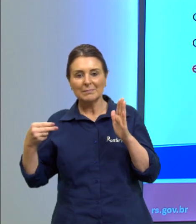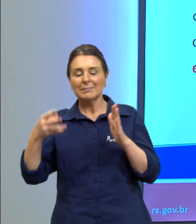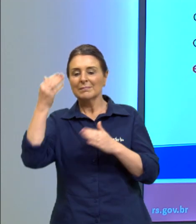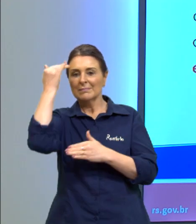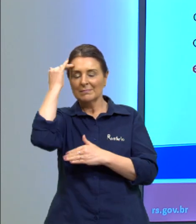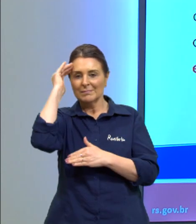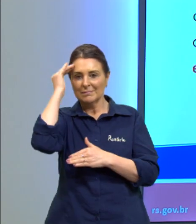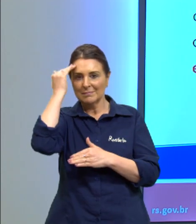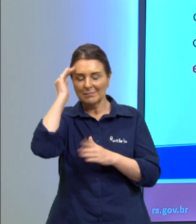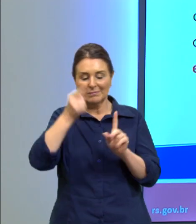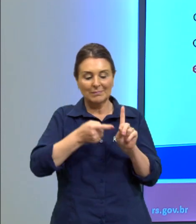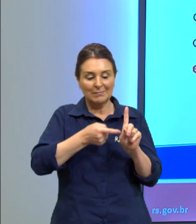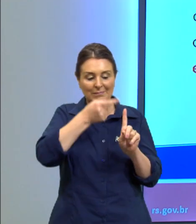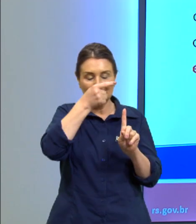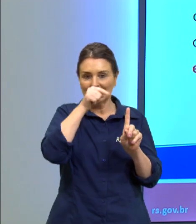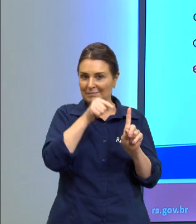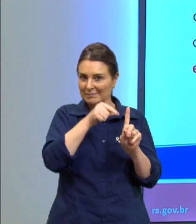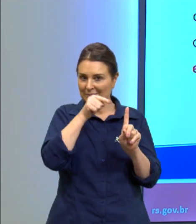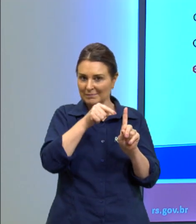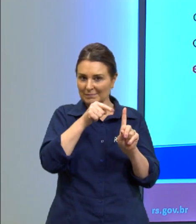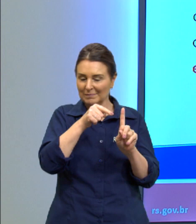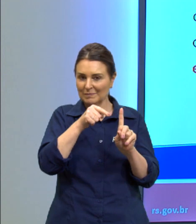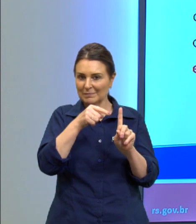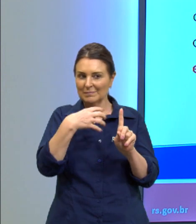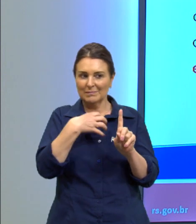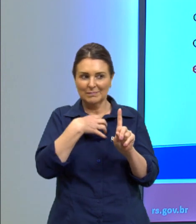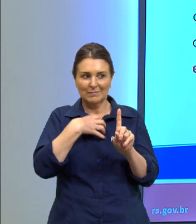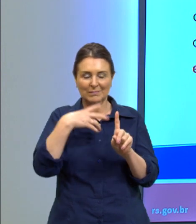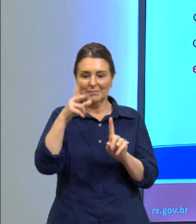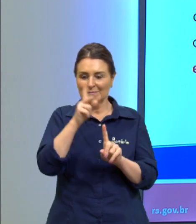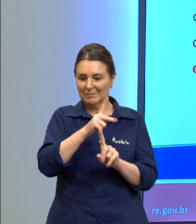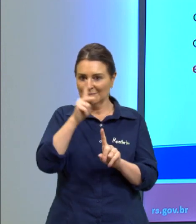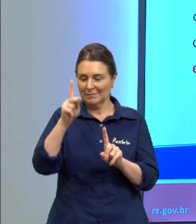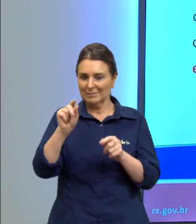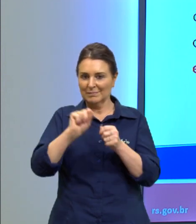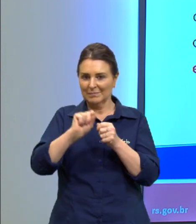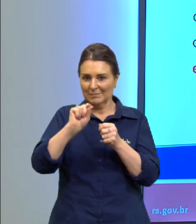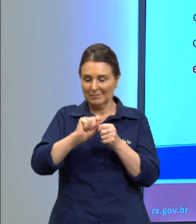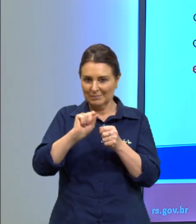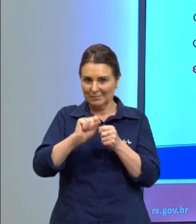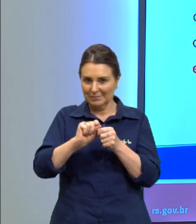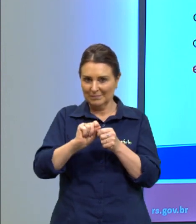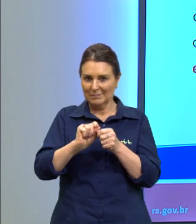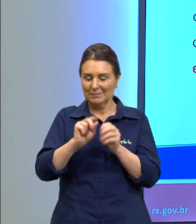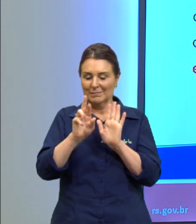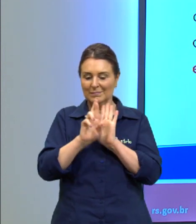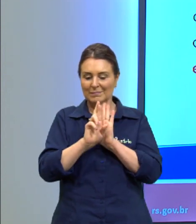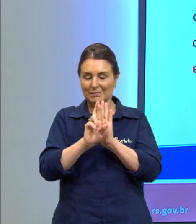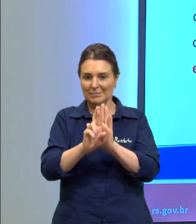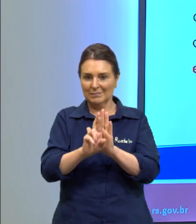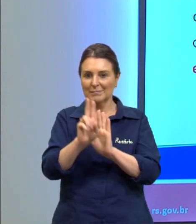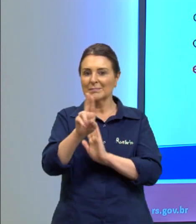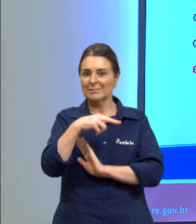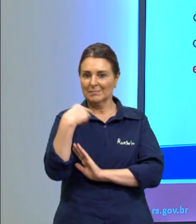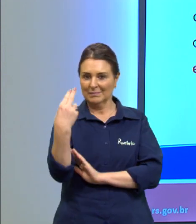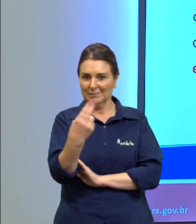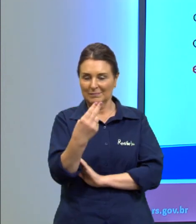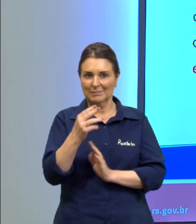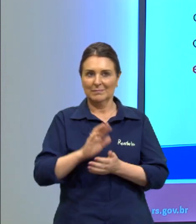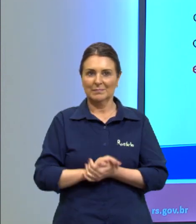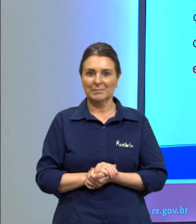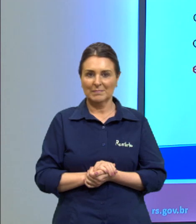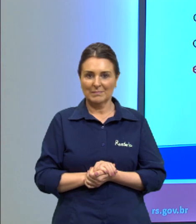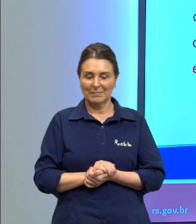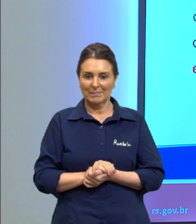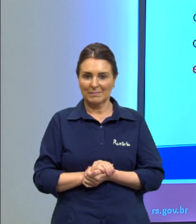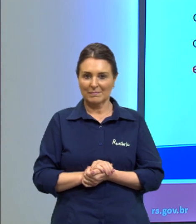entender esse termômetro aqui de que forma que ele estava sendo representado para nós tá